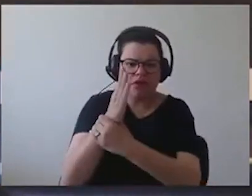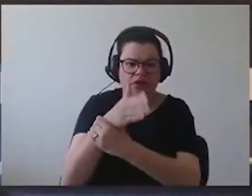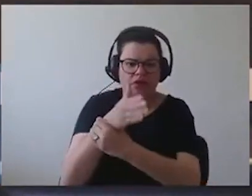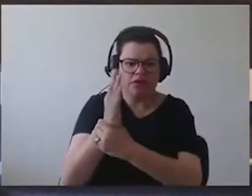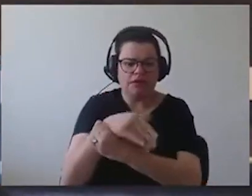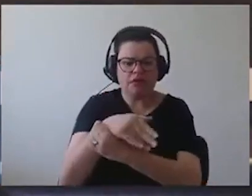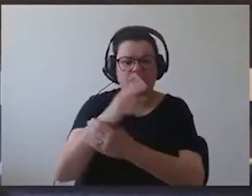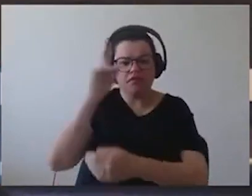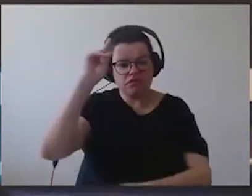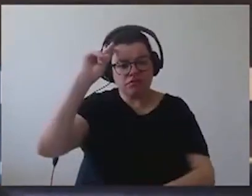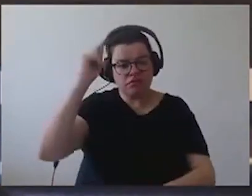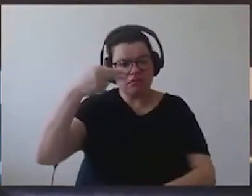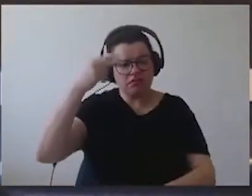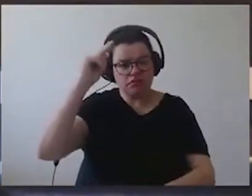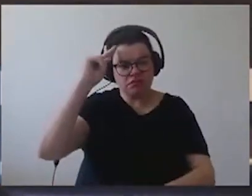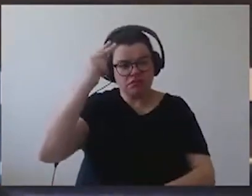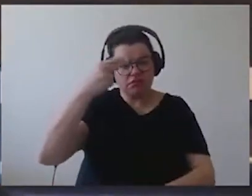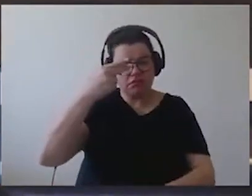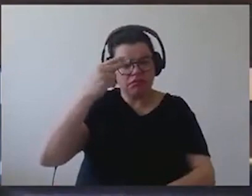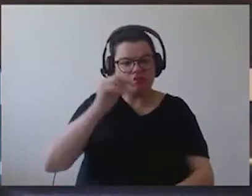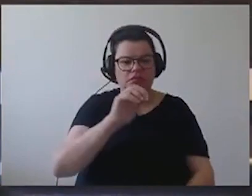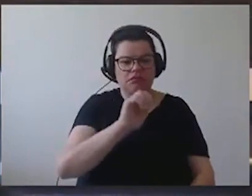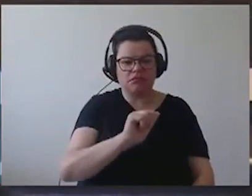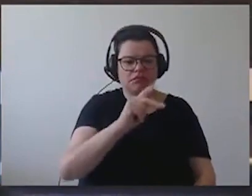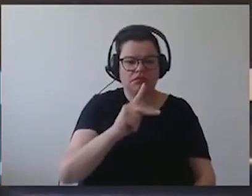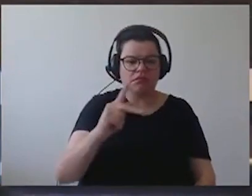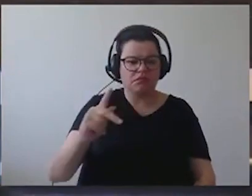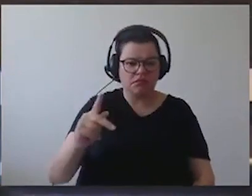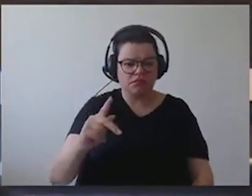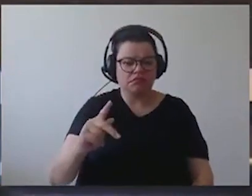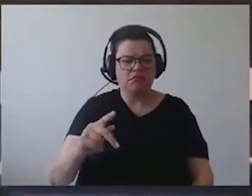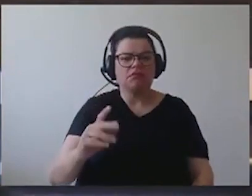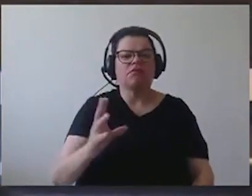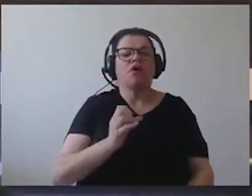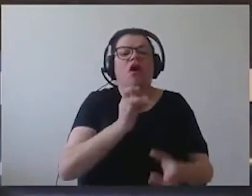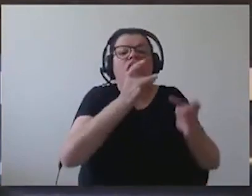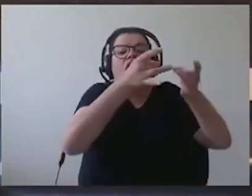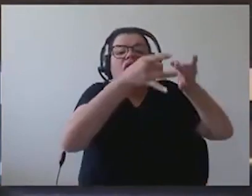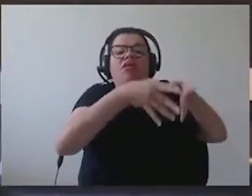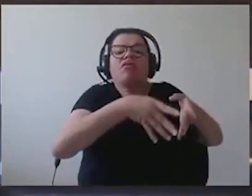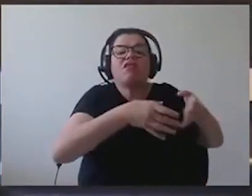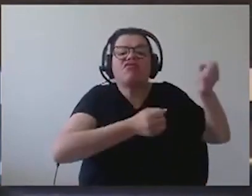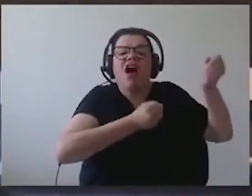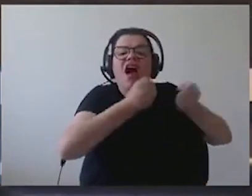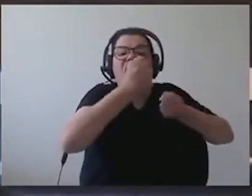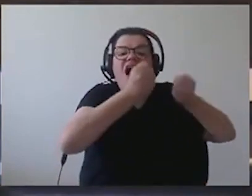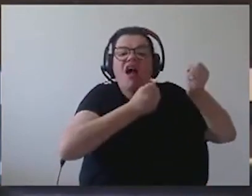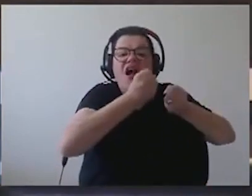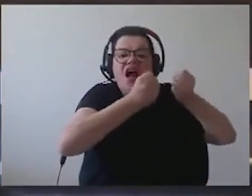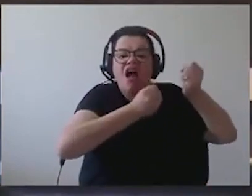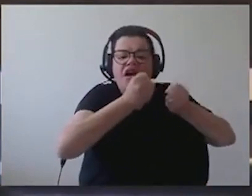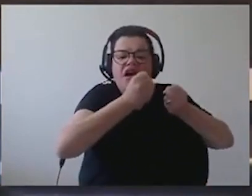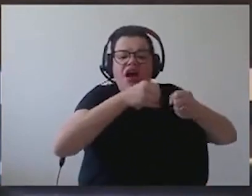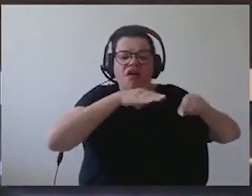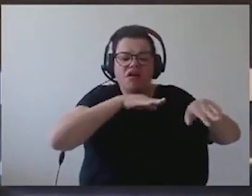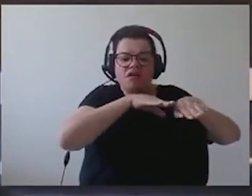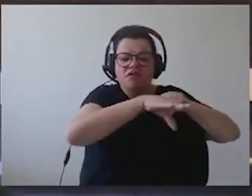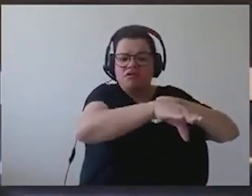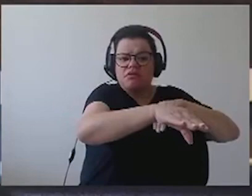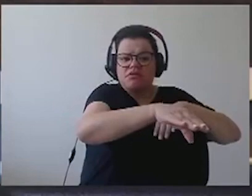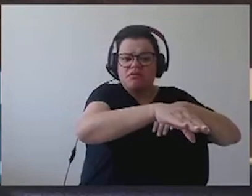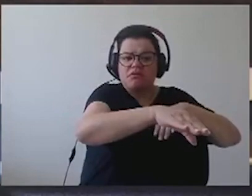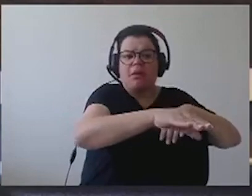possuir carro e deixar o carro no estacionamento privado do aeroporto, porque não é um estacionamento público. Então,